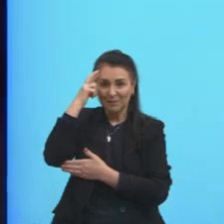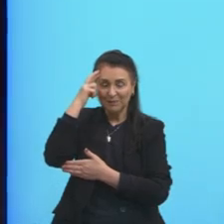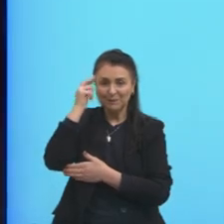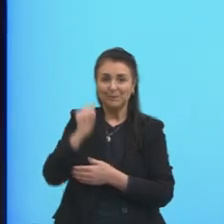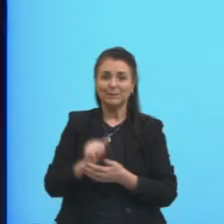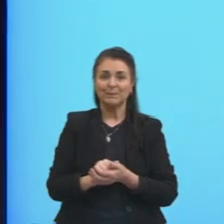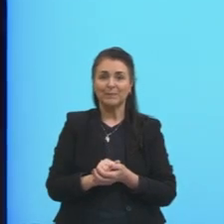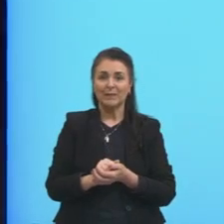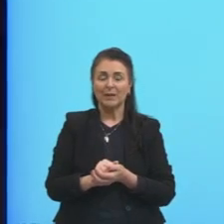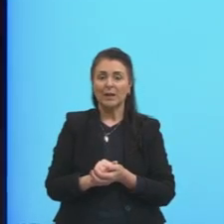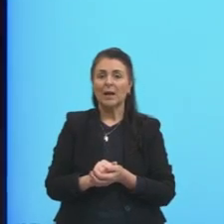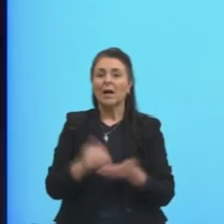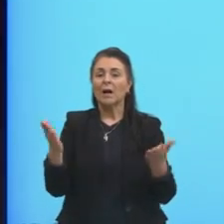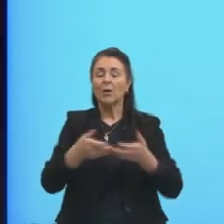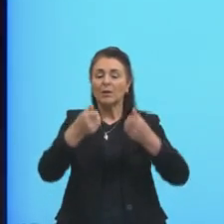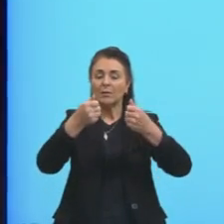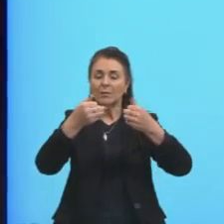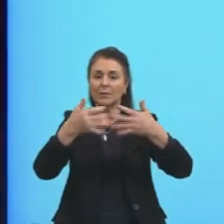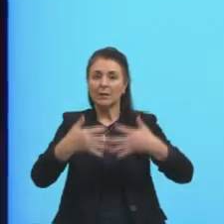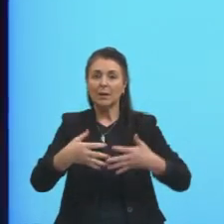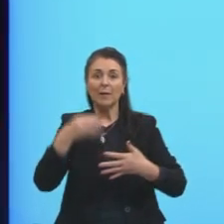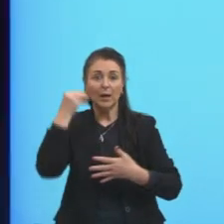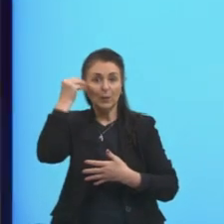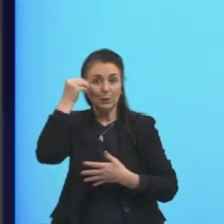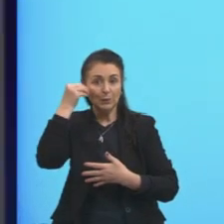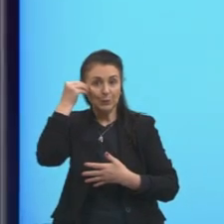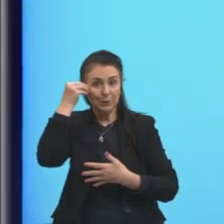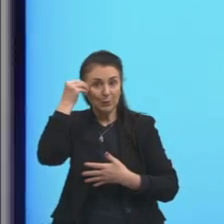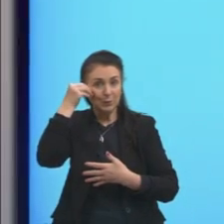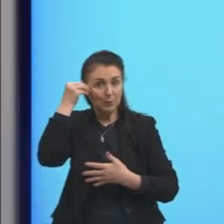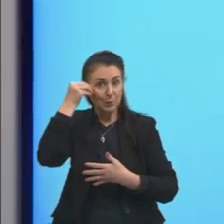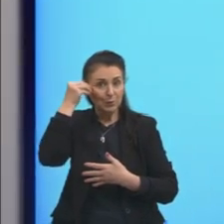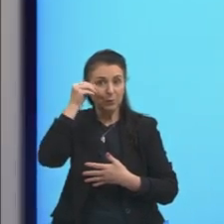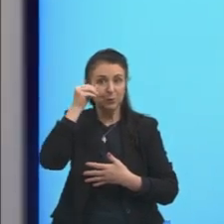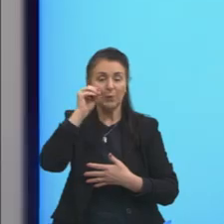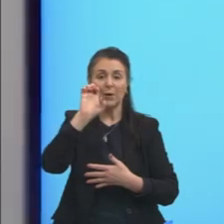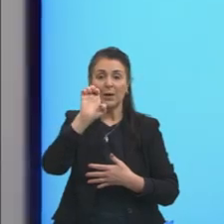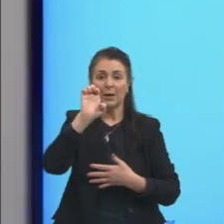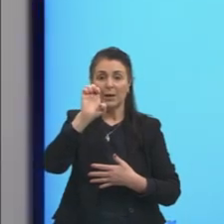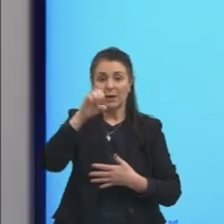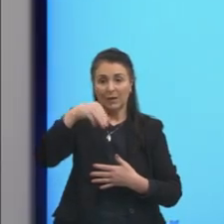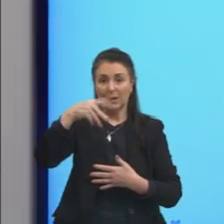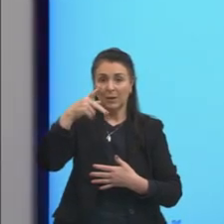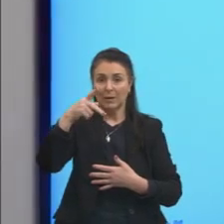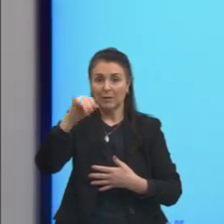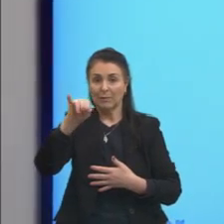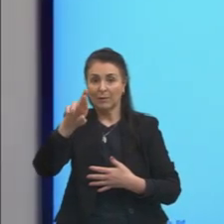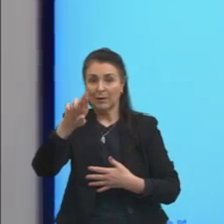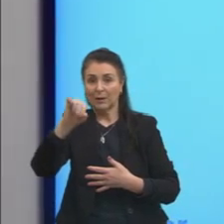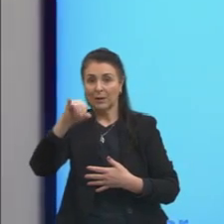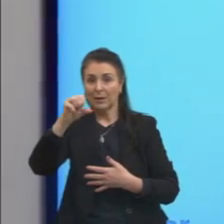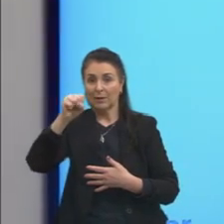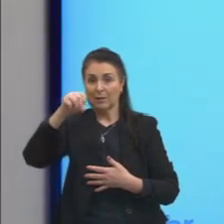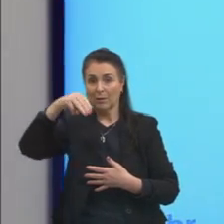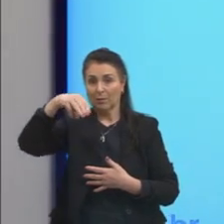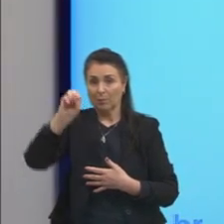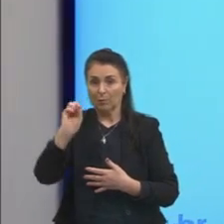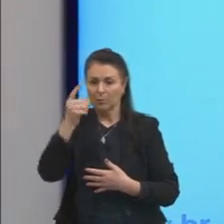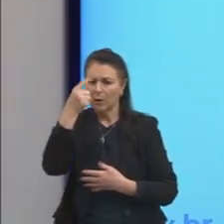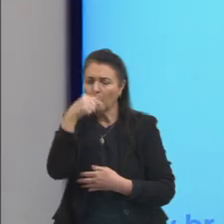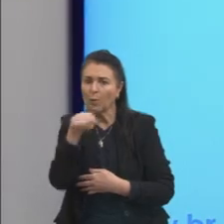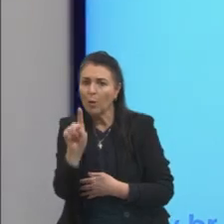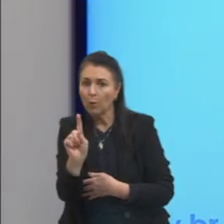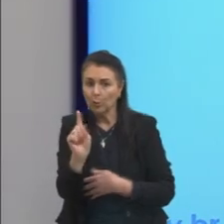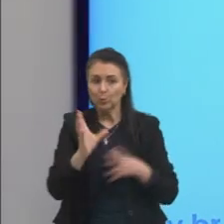Aqui, vamos falar um pouco agora do empirismo. Nós falamos do racionalismo, que o conhecimento conhecemos pela razão. O empirismo é uma outra